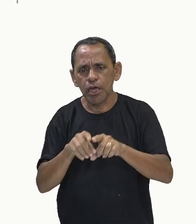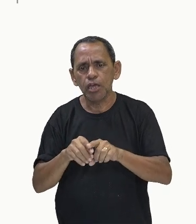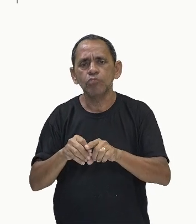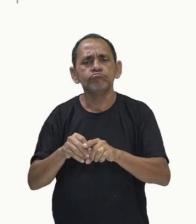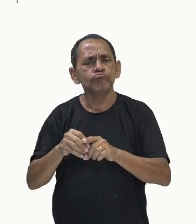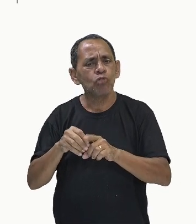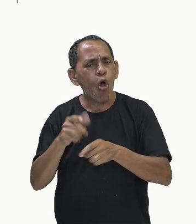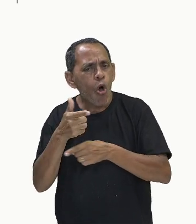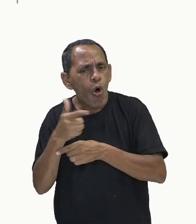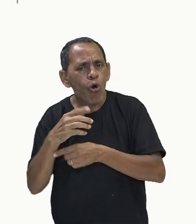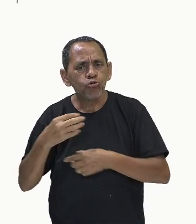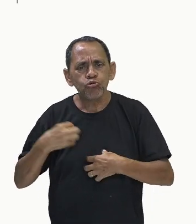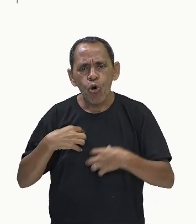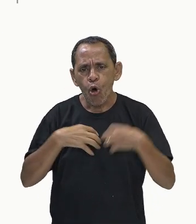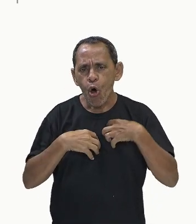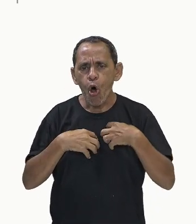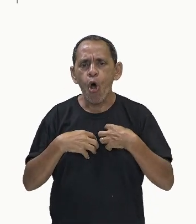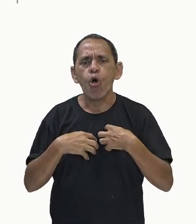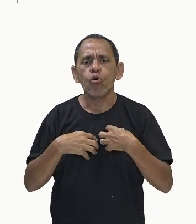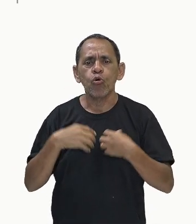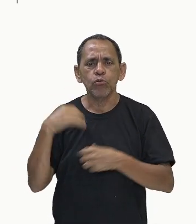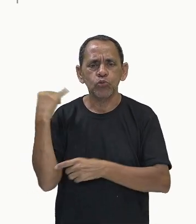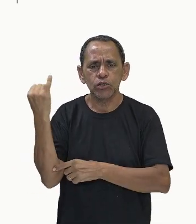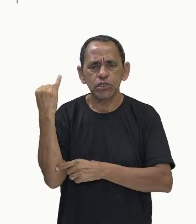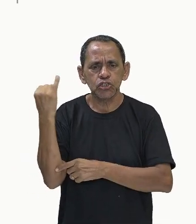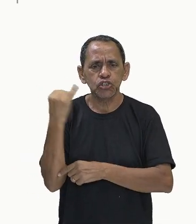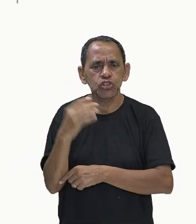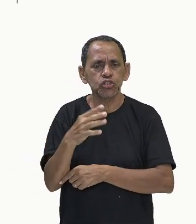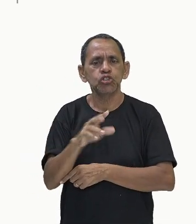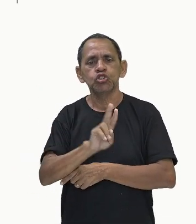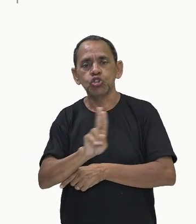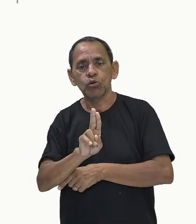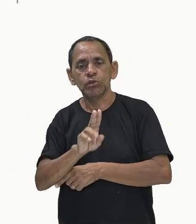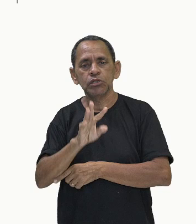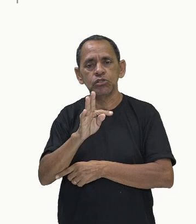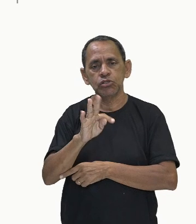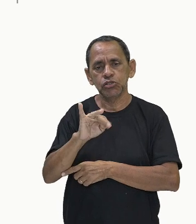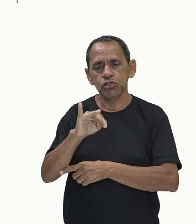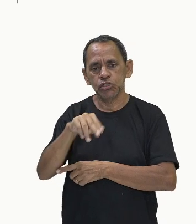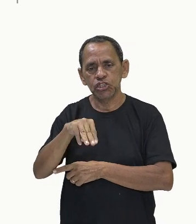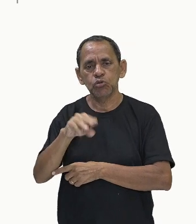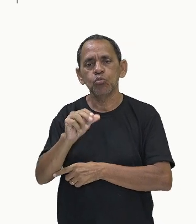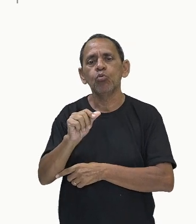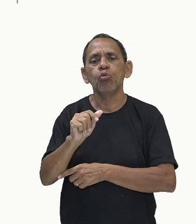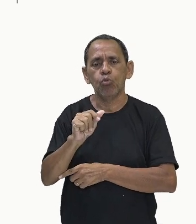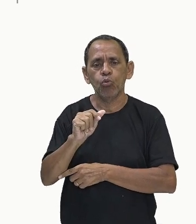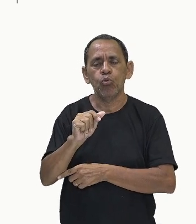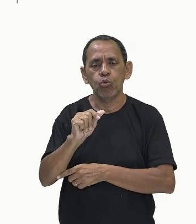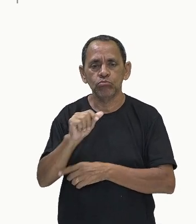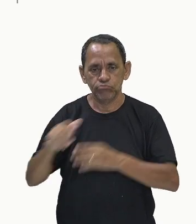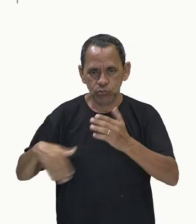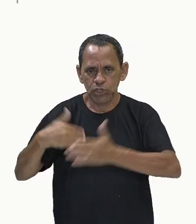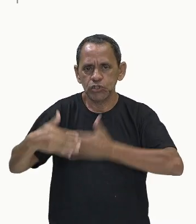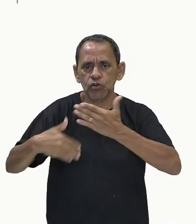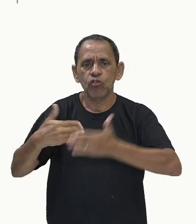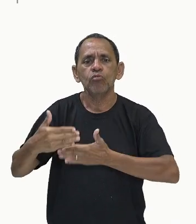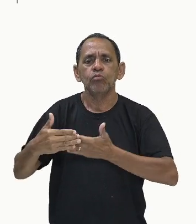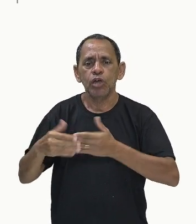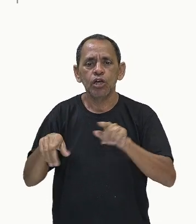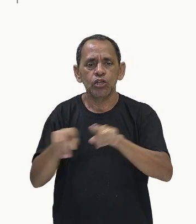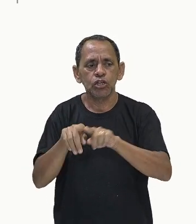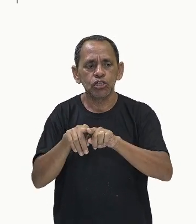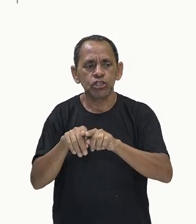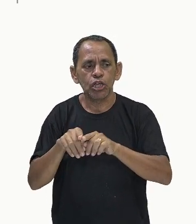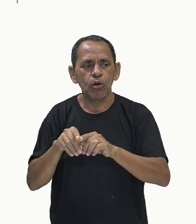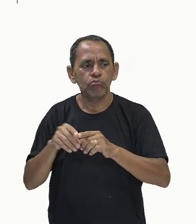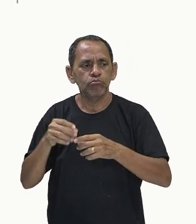importantíssimo, que é o timo. O timo, ele vai atuar no desenvolvimento e maturação dos